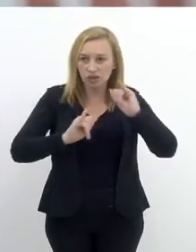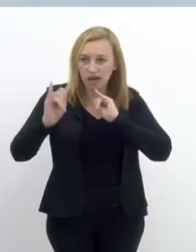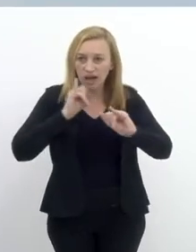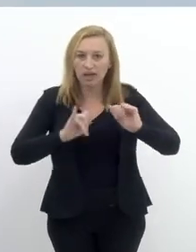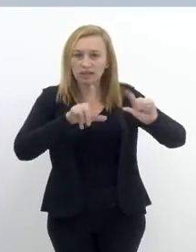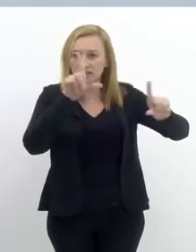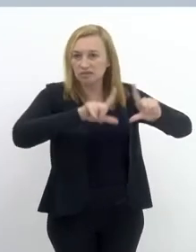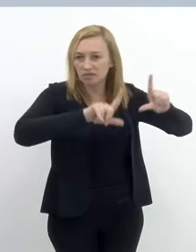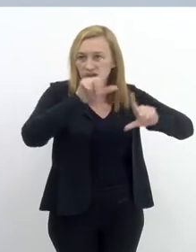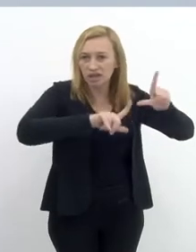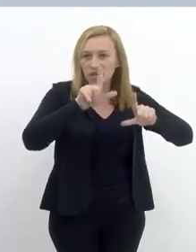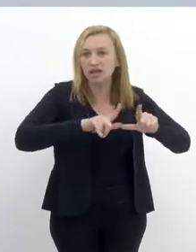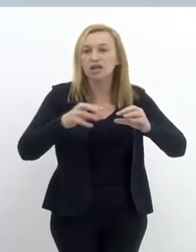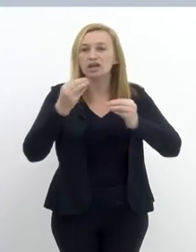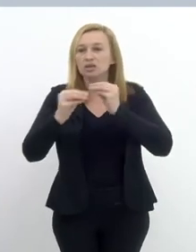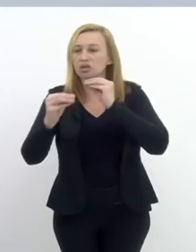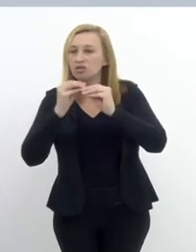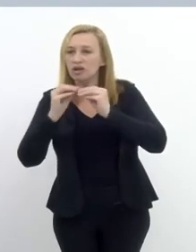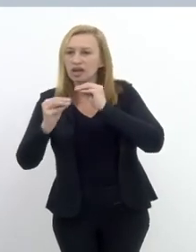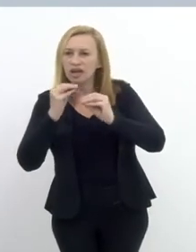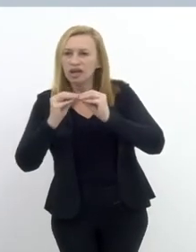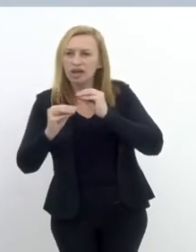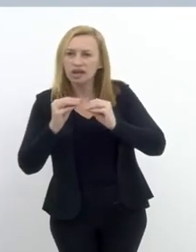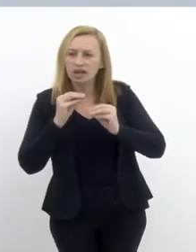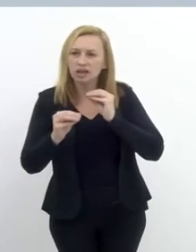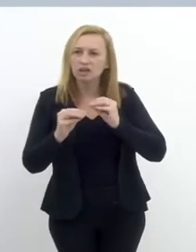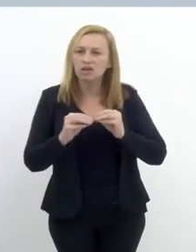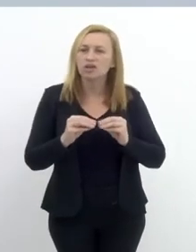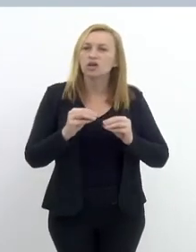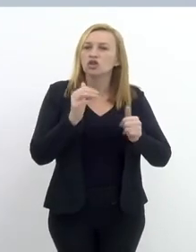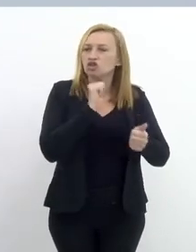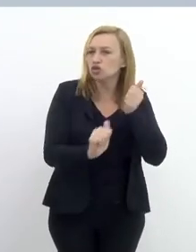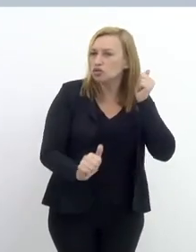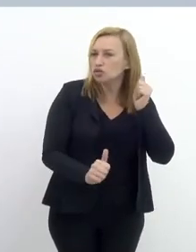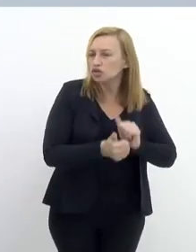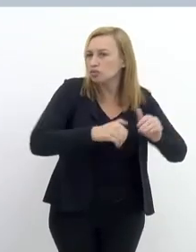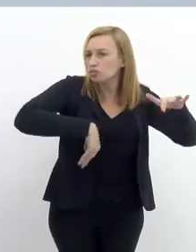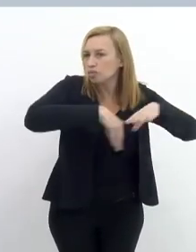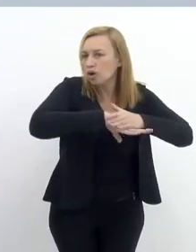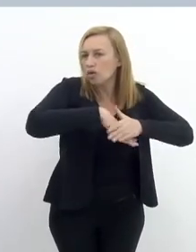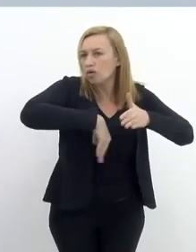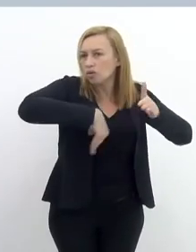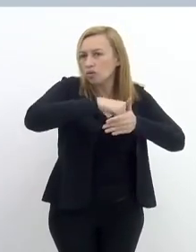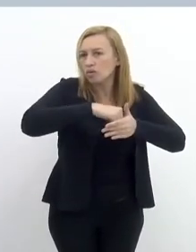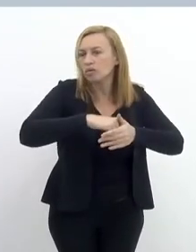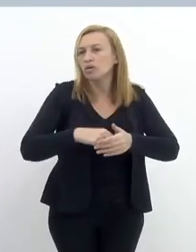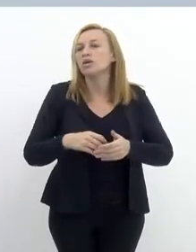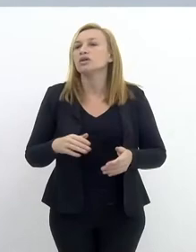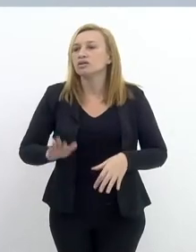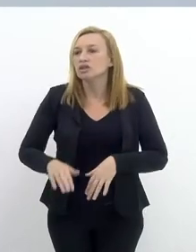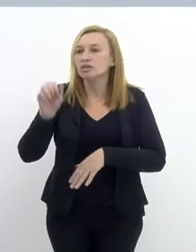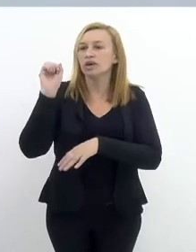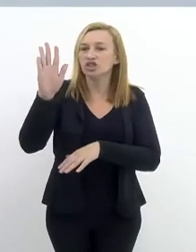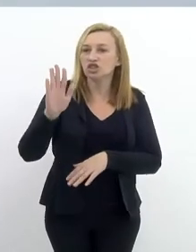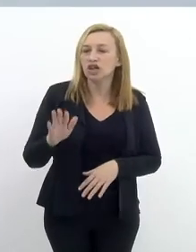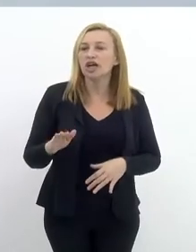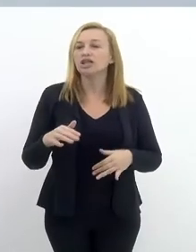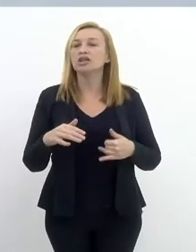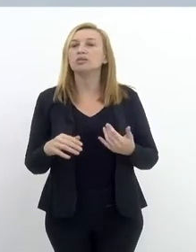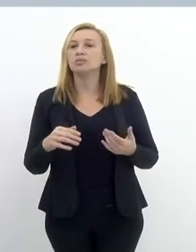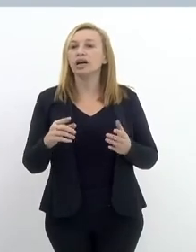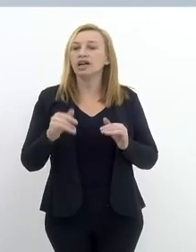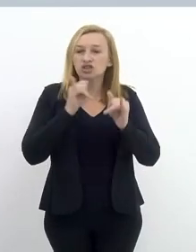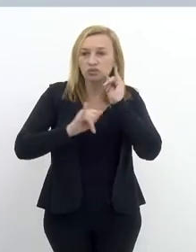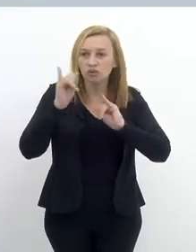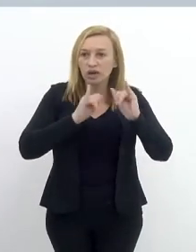momentos em que na TV a gente teve novelas, em situações de jogo de futebol, de basquete, de você poder estar ali